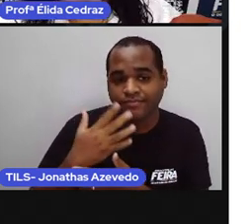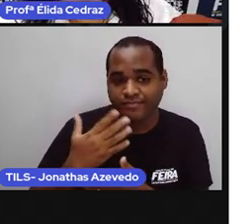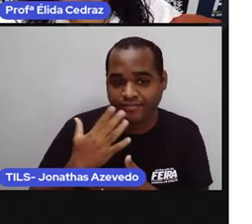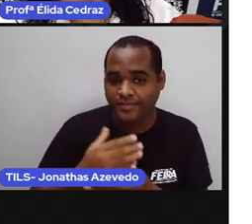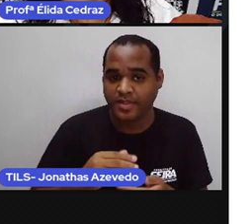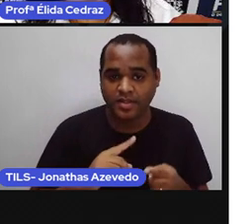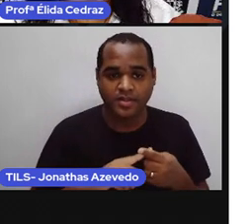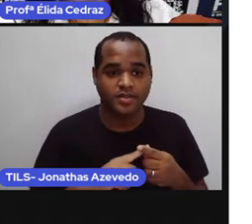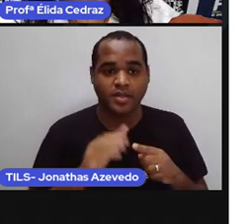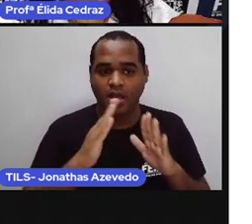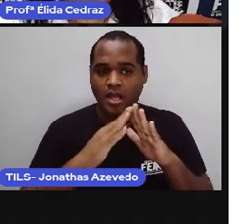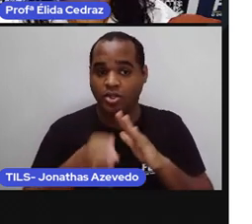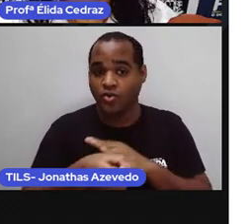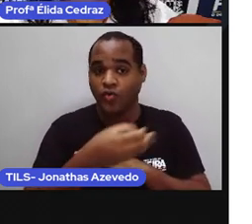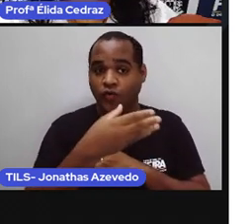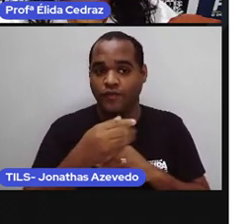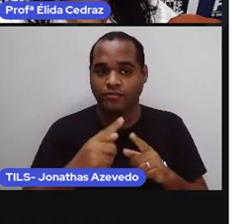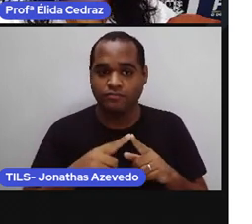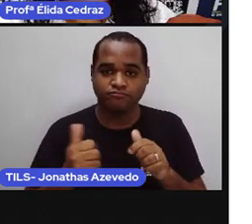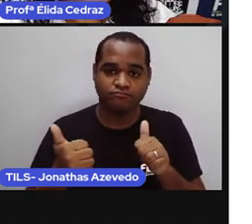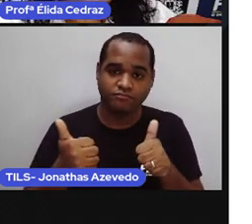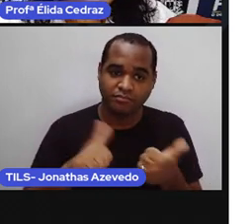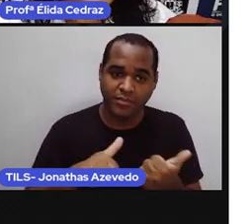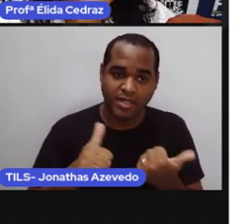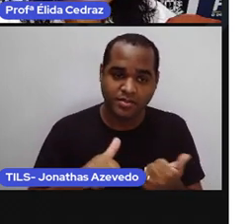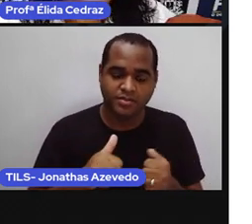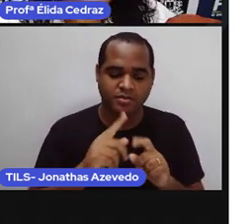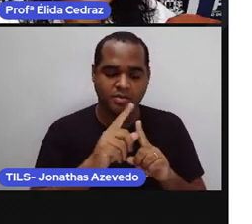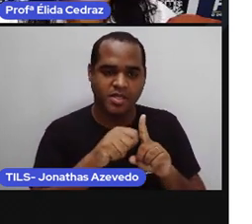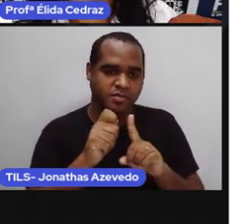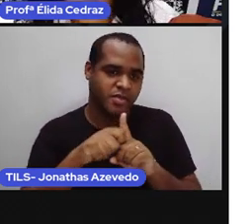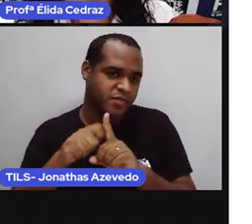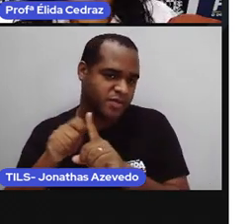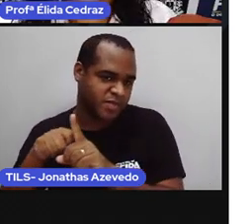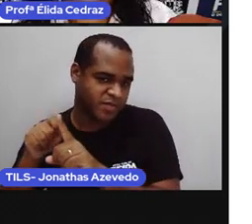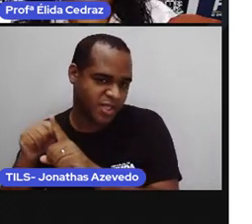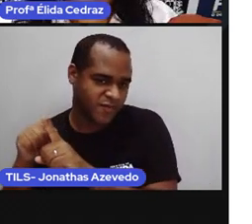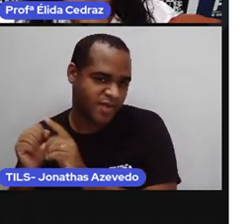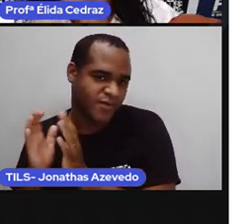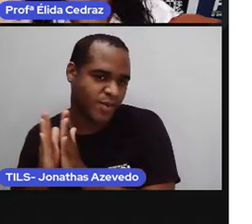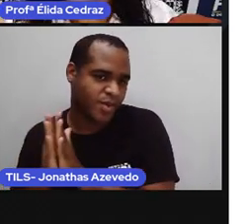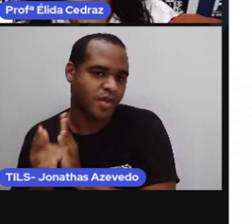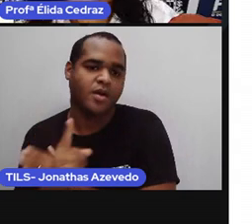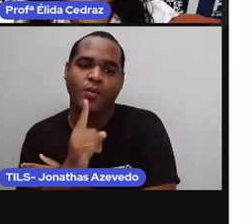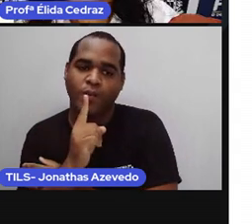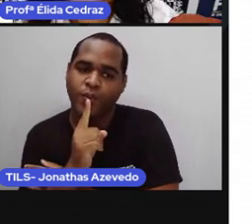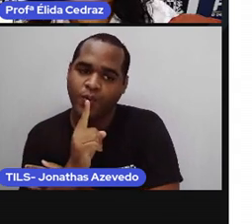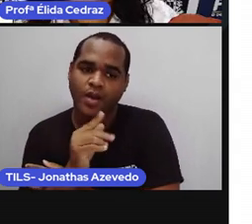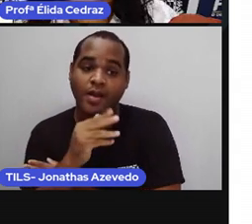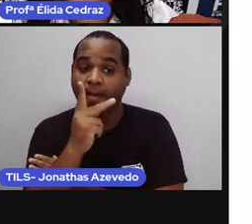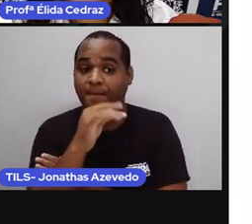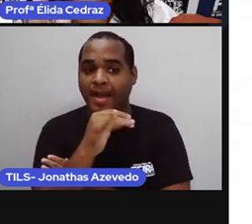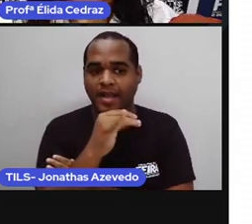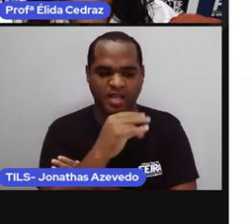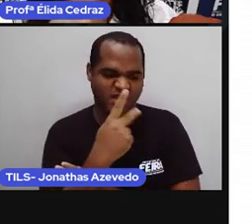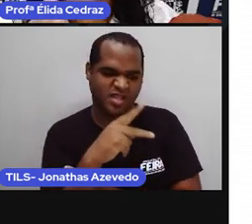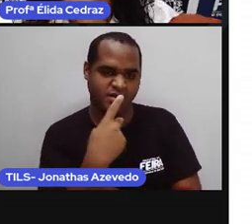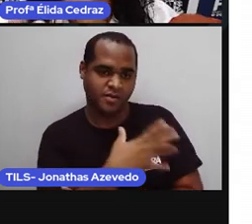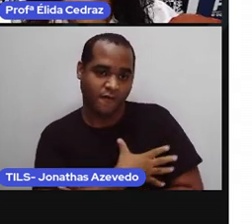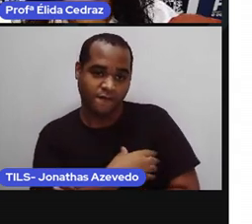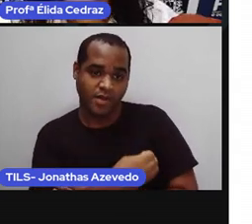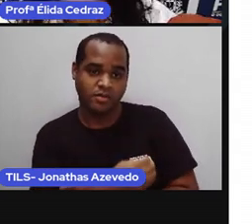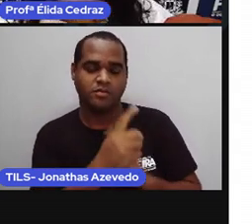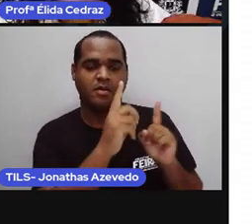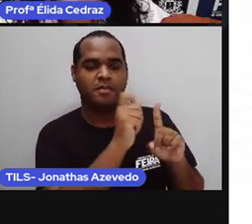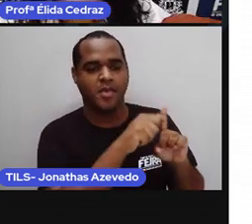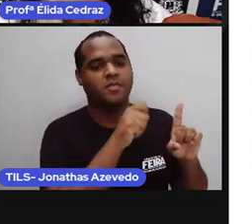de batizado, de mesversário. Essa festinha que hoje em dia os pais fazem para o neném todos